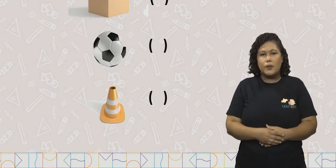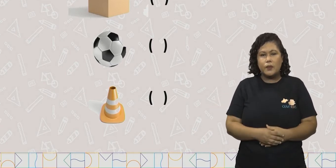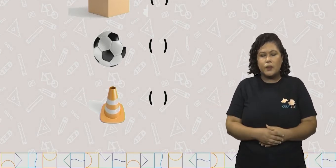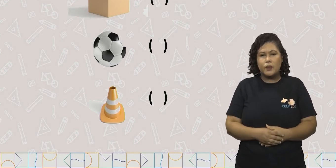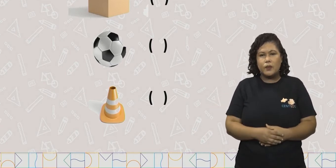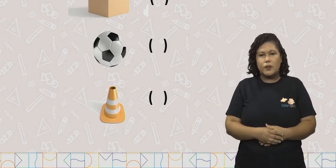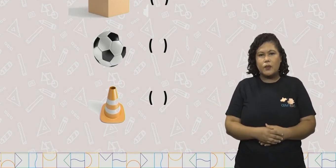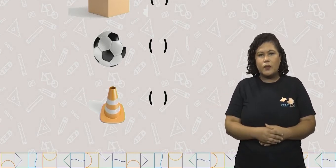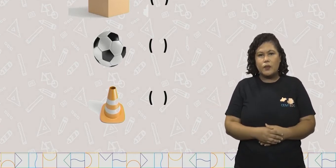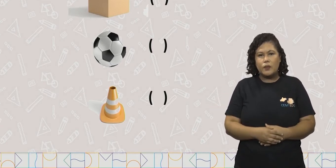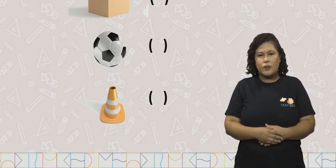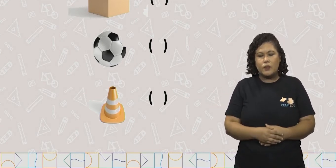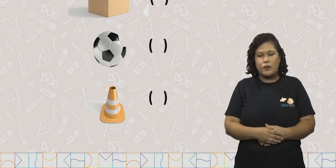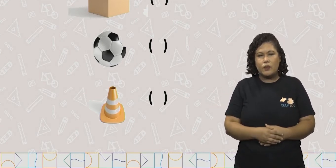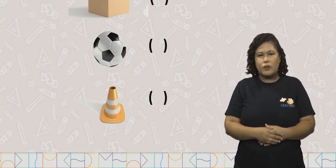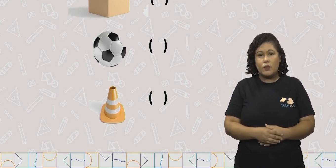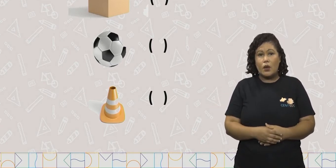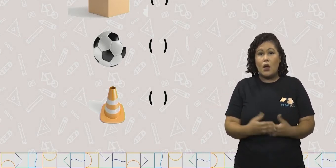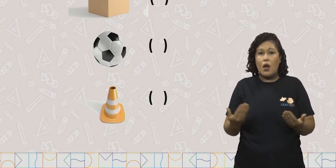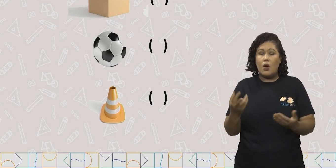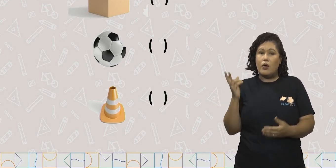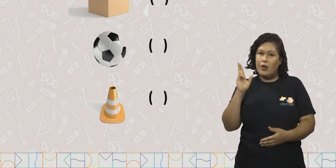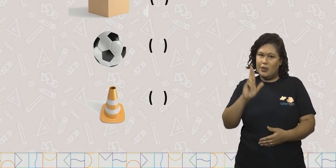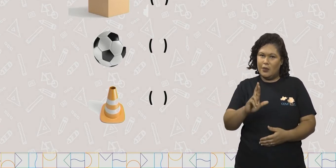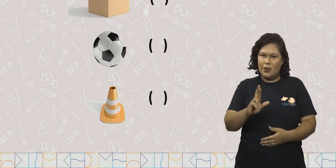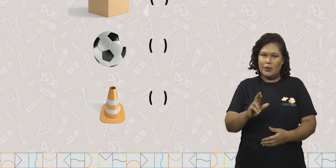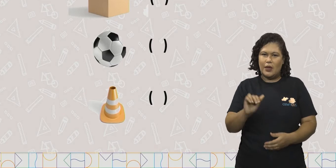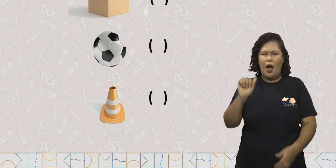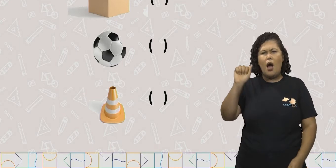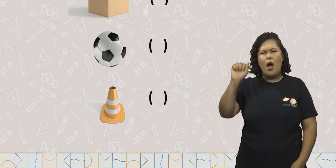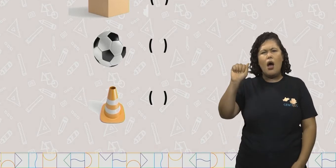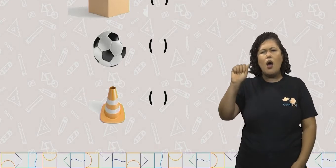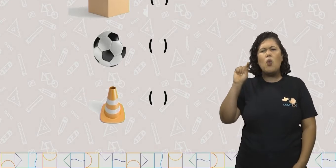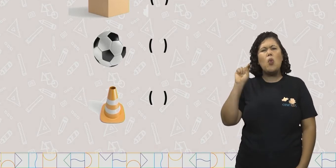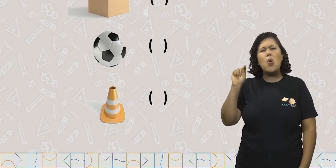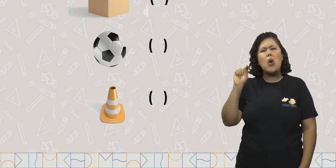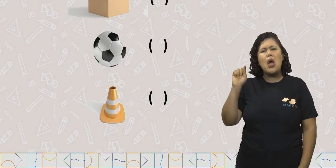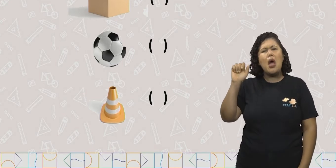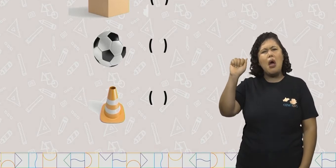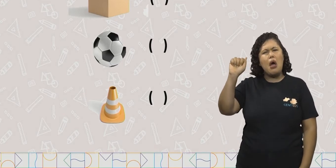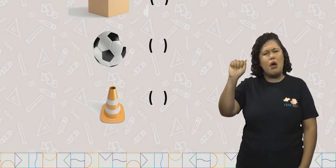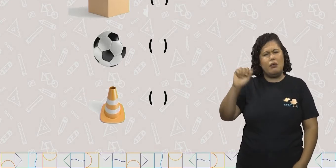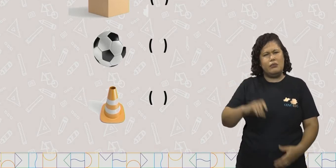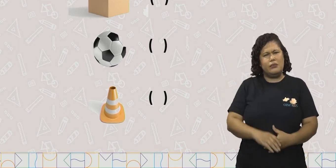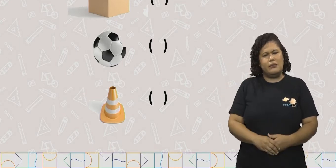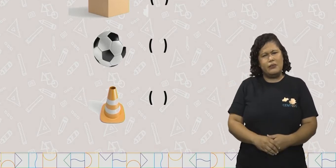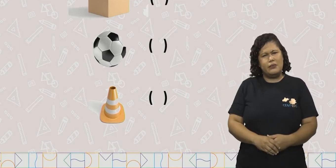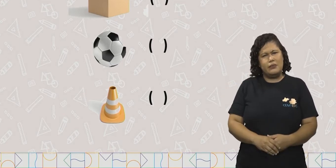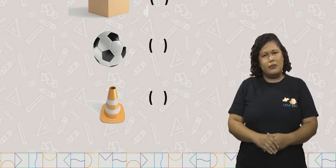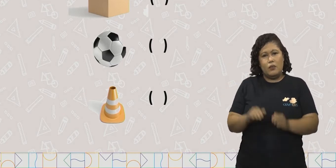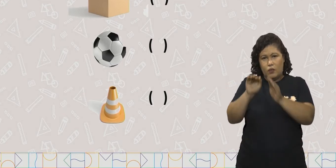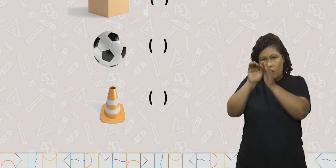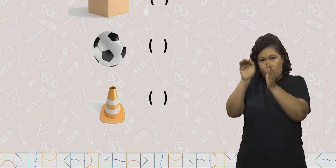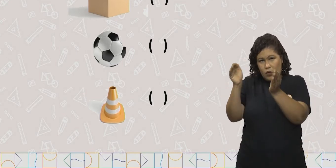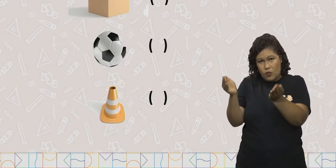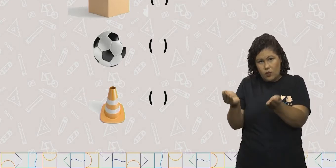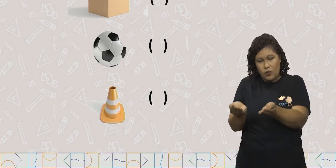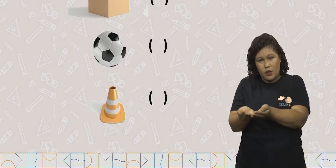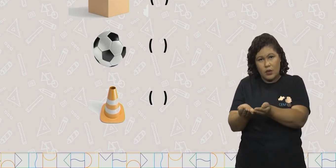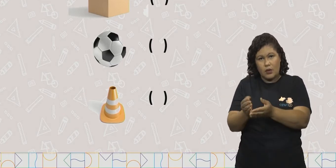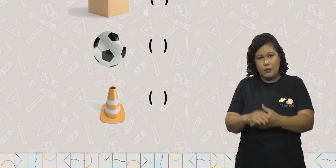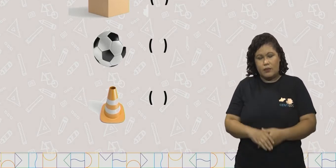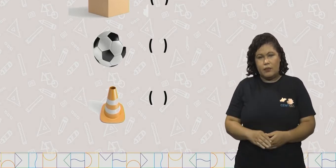Vamos responder a atividade número 1? Na letra A nós temos a figura geométrica espacial da esfera.